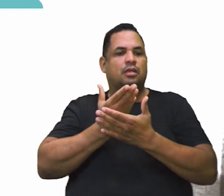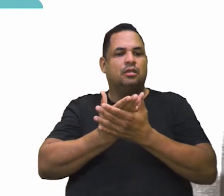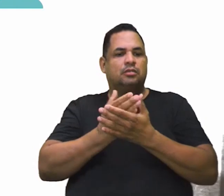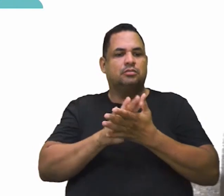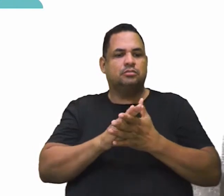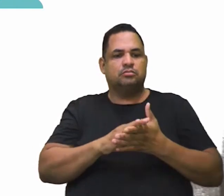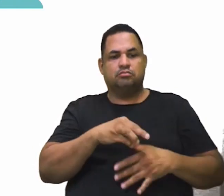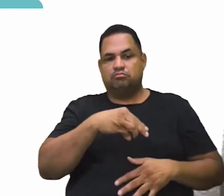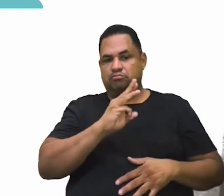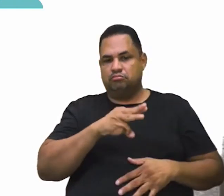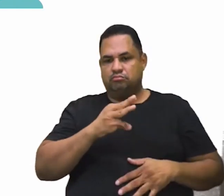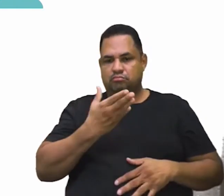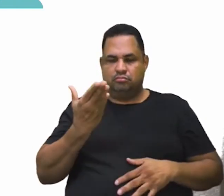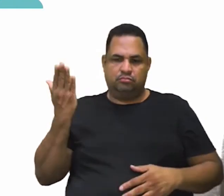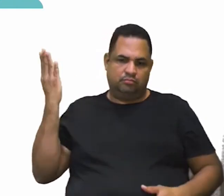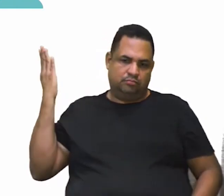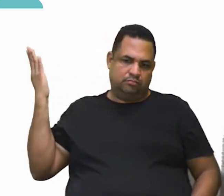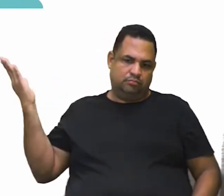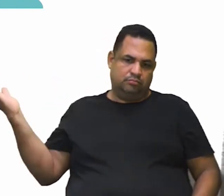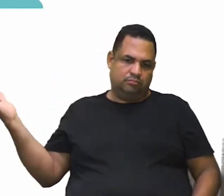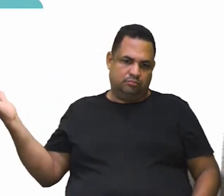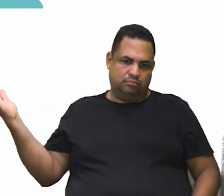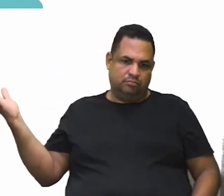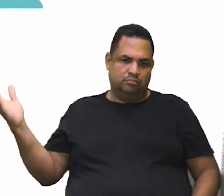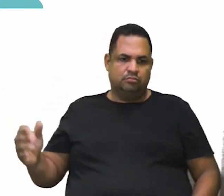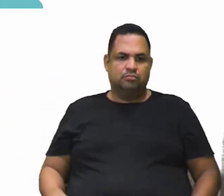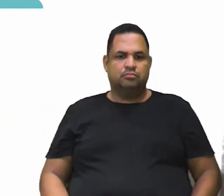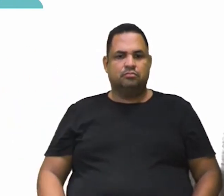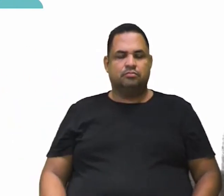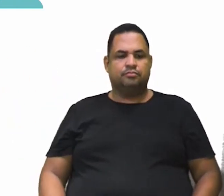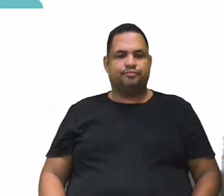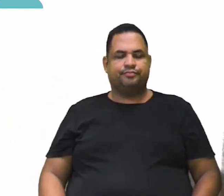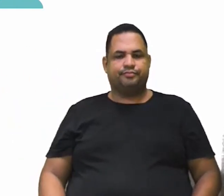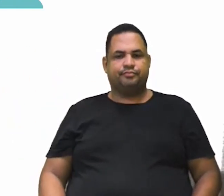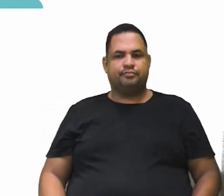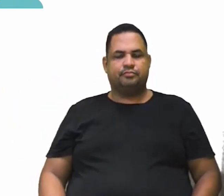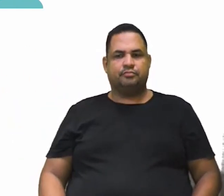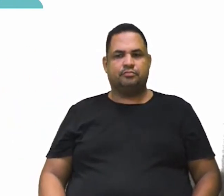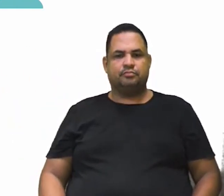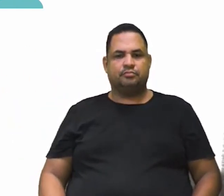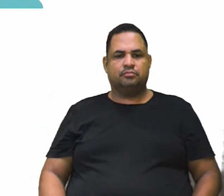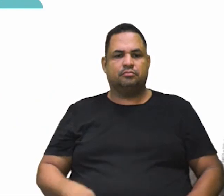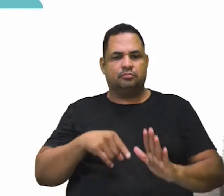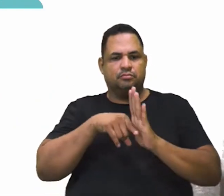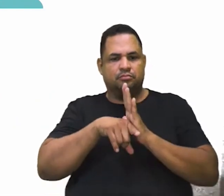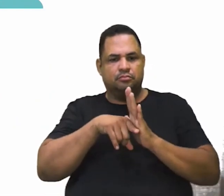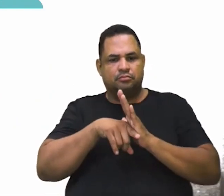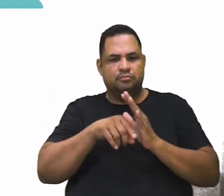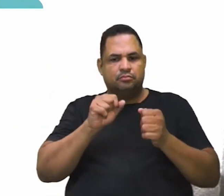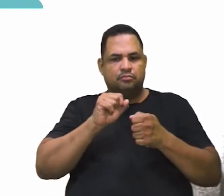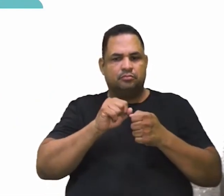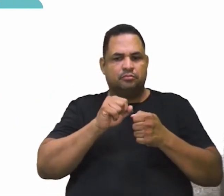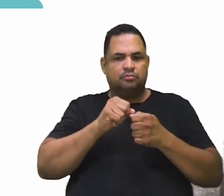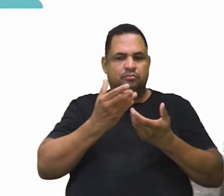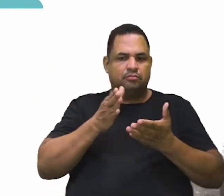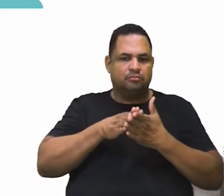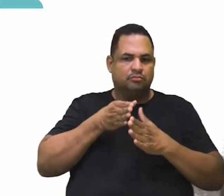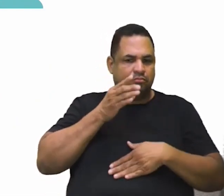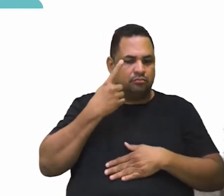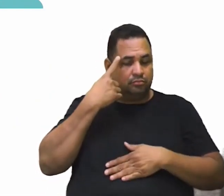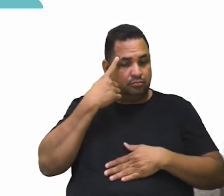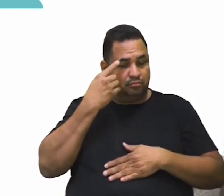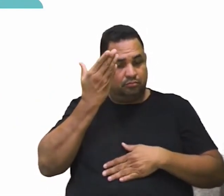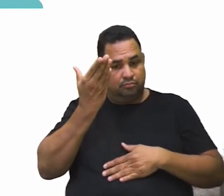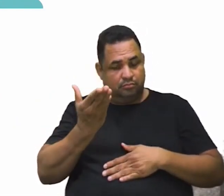nesse link. É um blogzinho para o Sueli que vocês vão analisar, fazer esse direcionamento